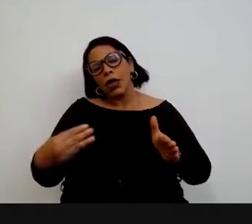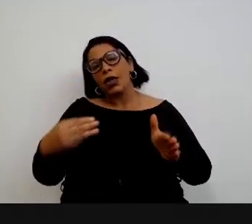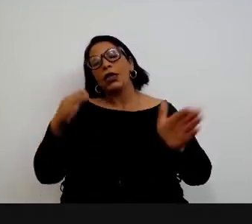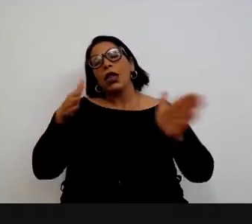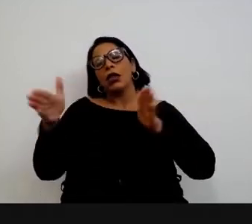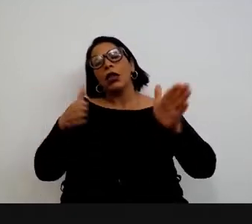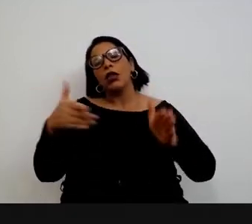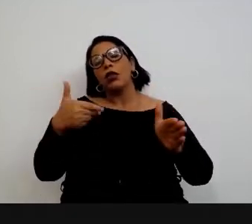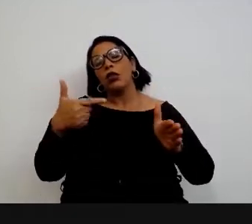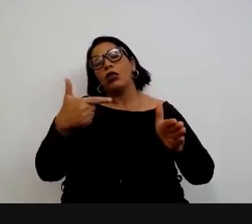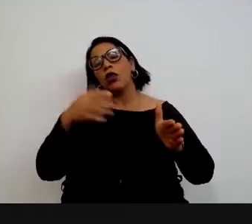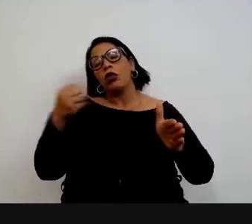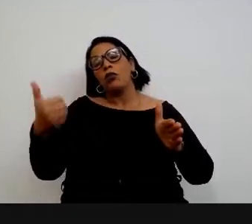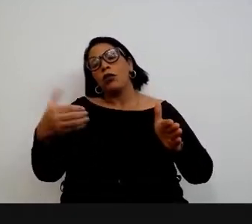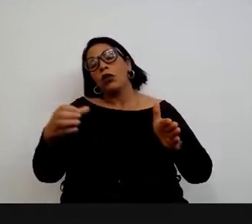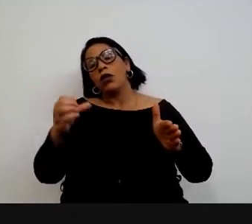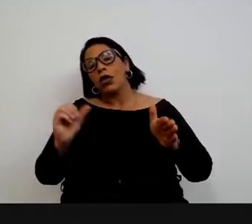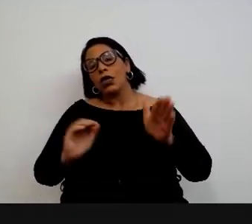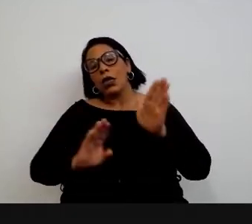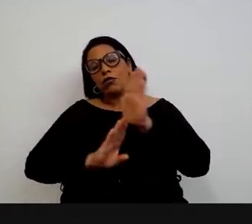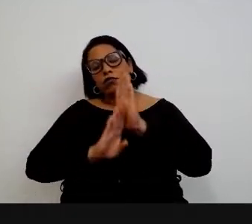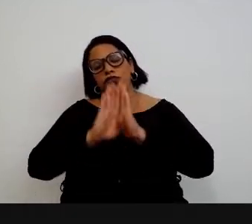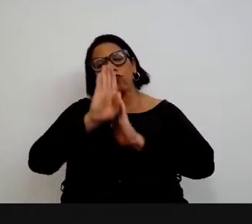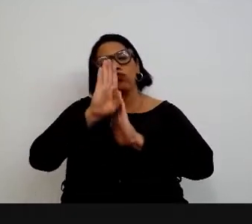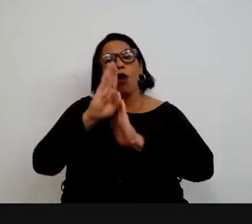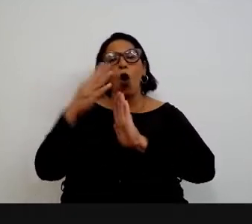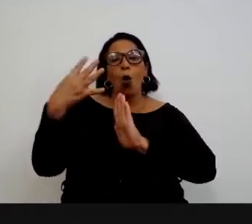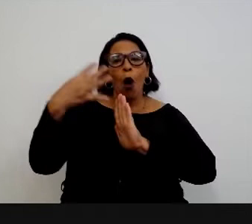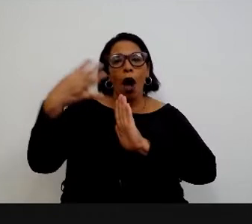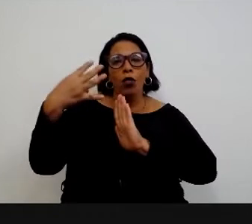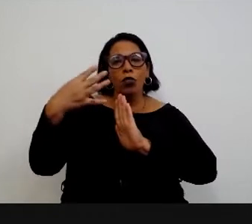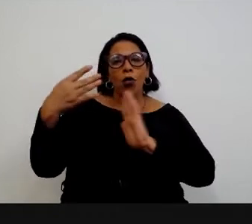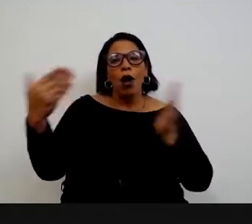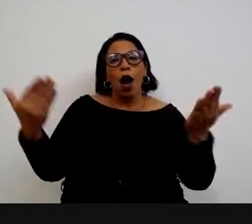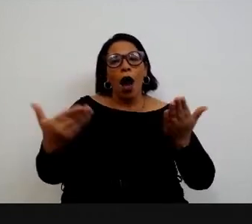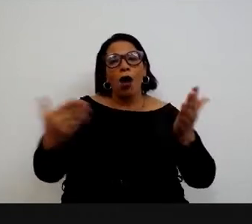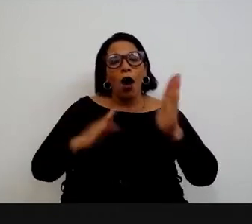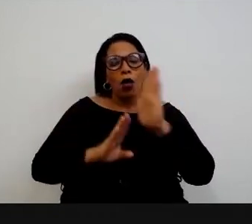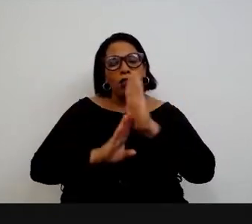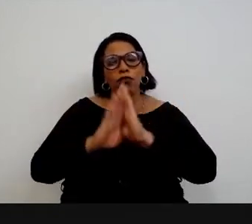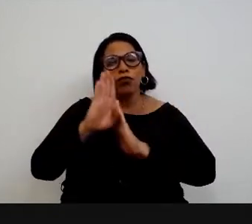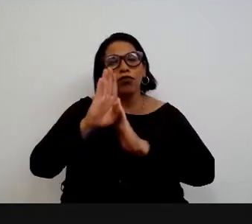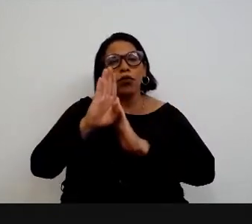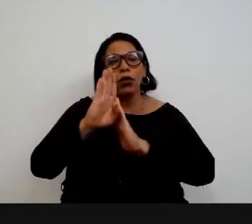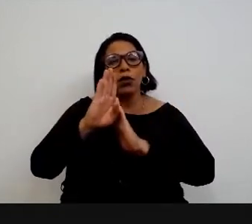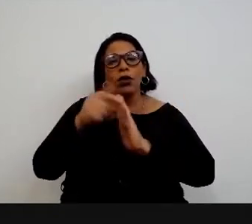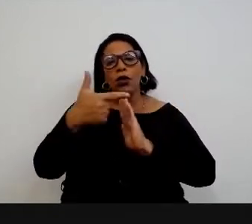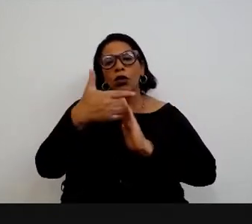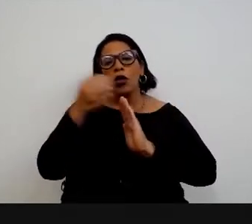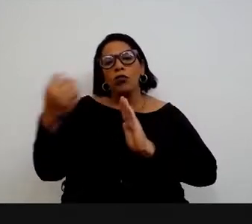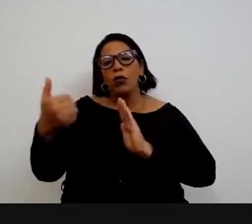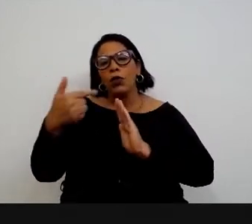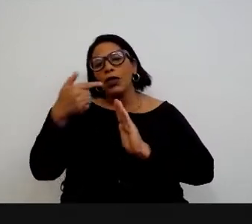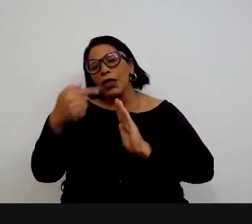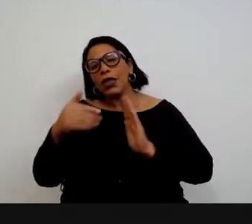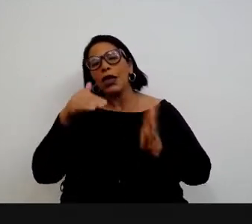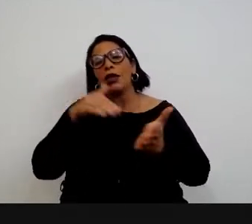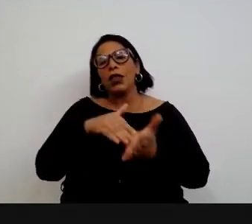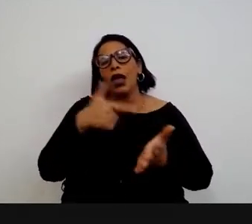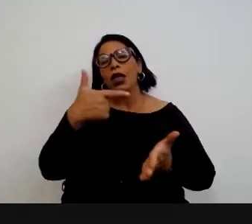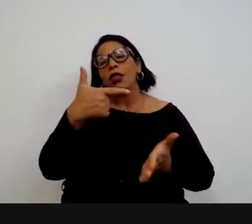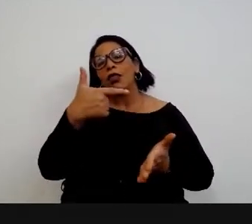acendemos para o conceito 4. E agora, nesse último ciclo, 2017 2020,